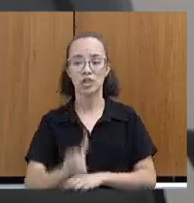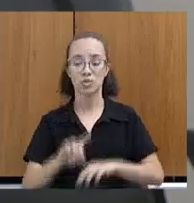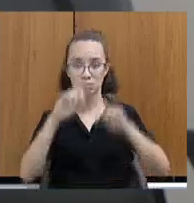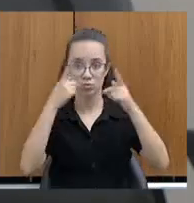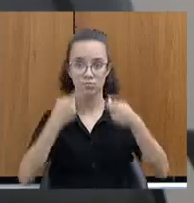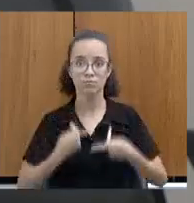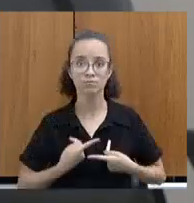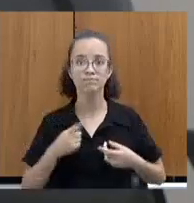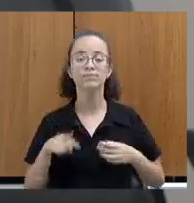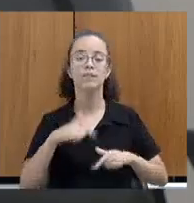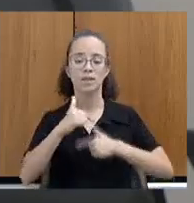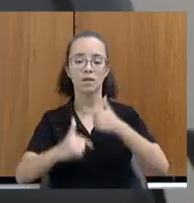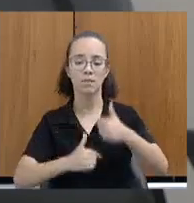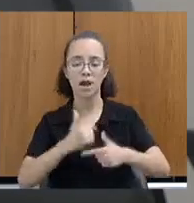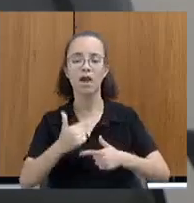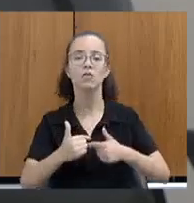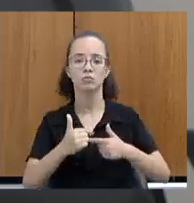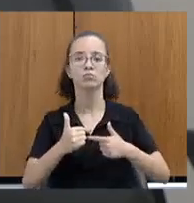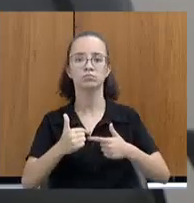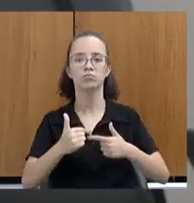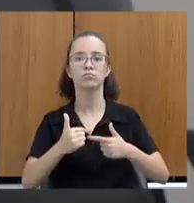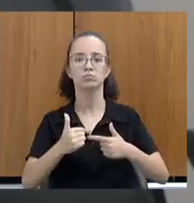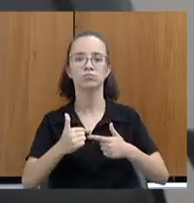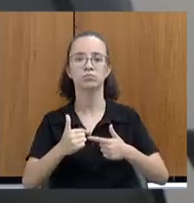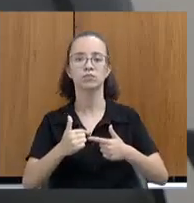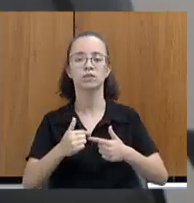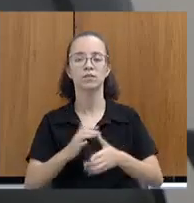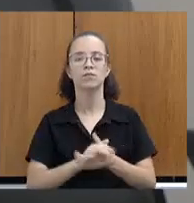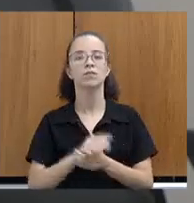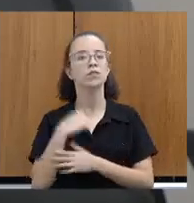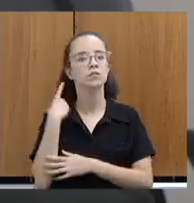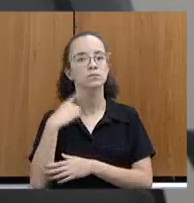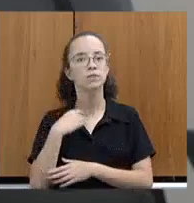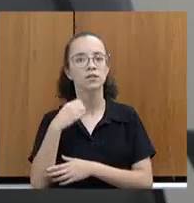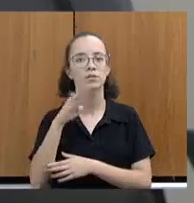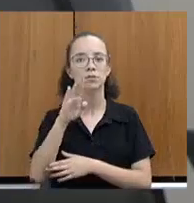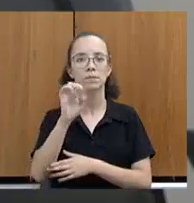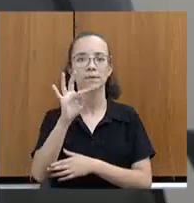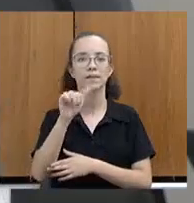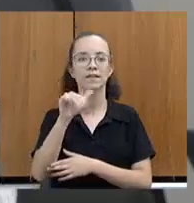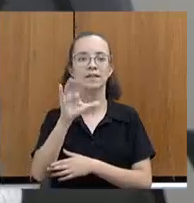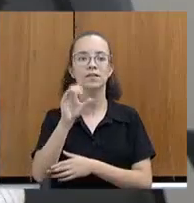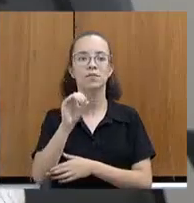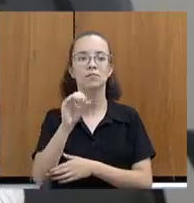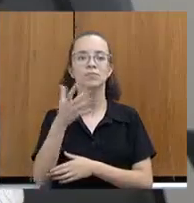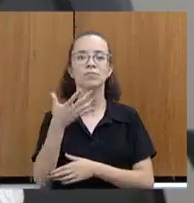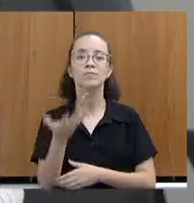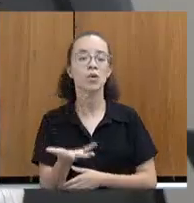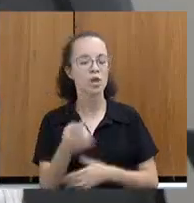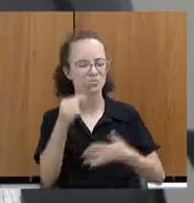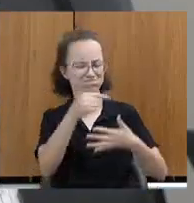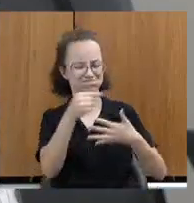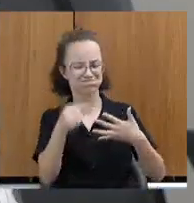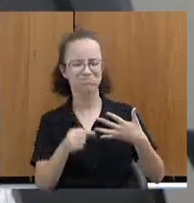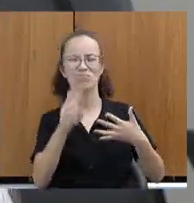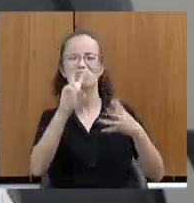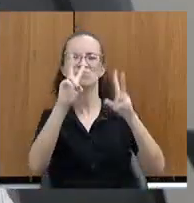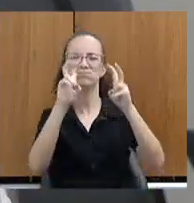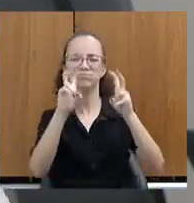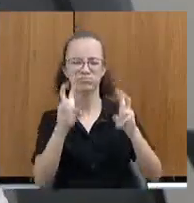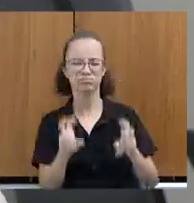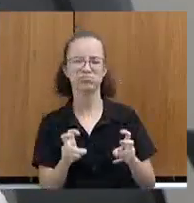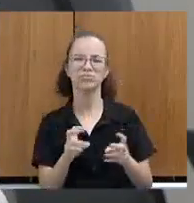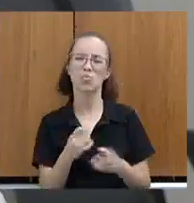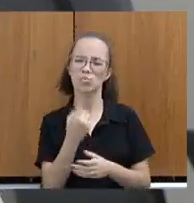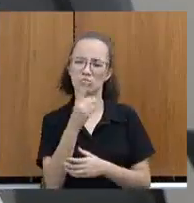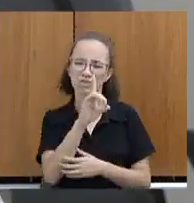Trabalho, Previdência e Assistência Social, que é o deputado Betão que acabou de falar. Então, são muitos temas num único